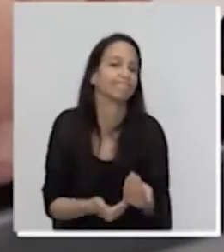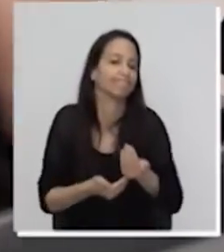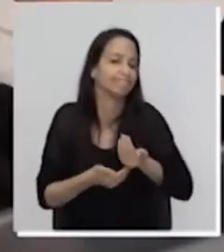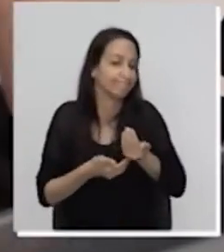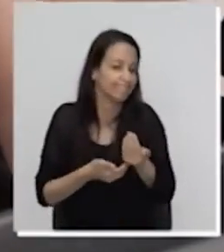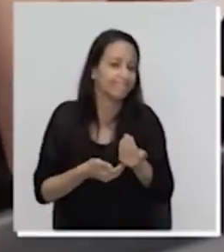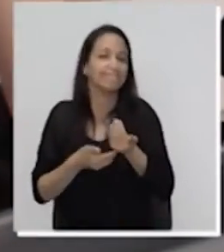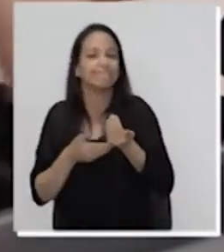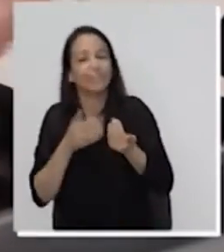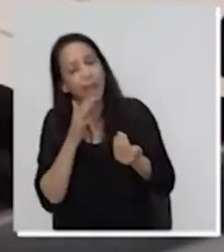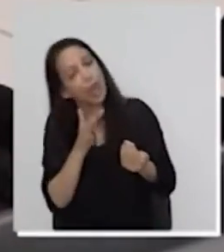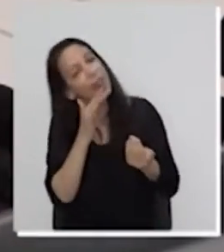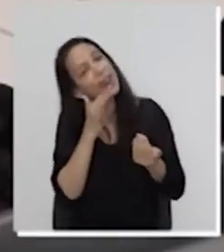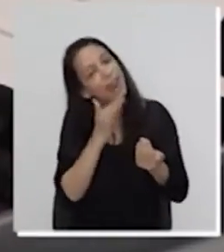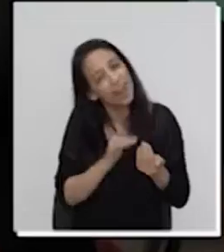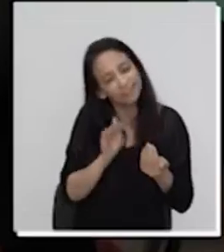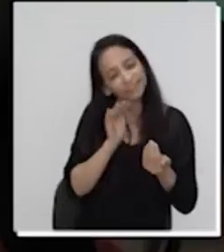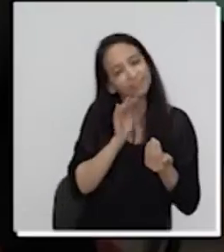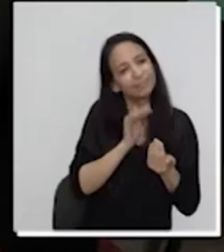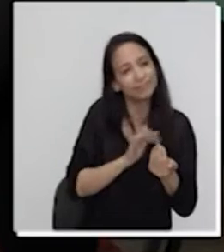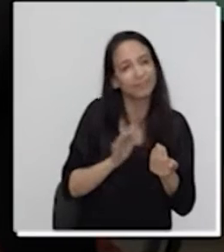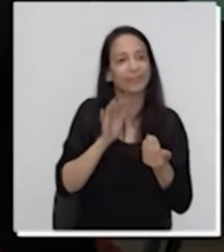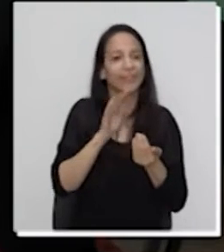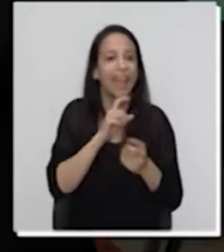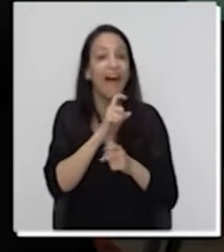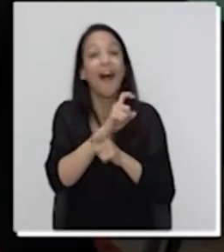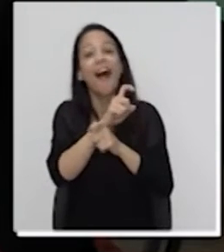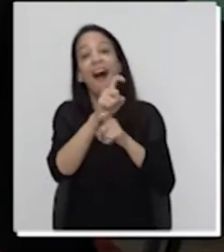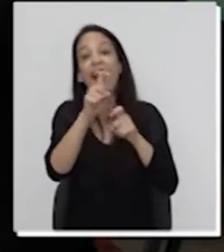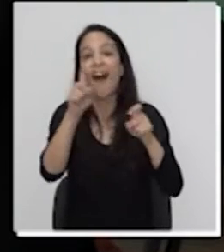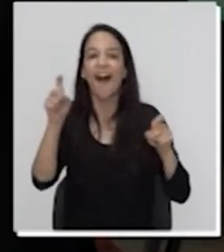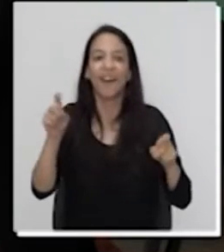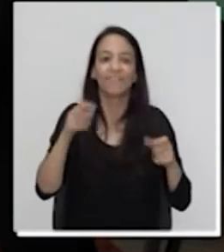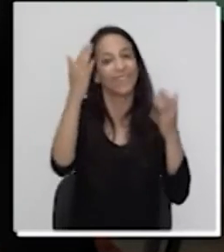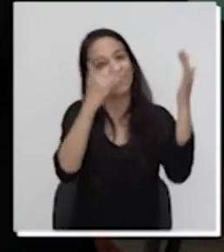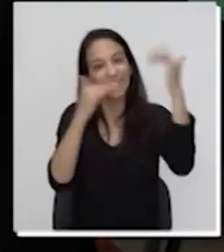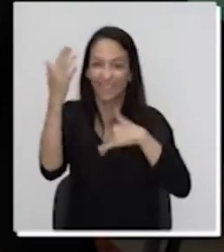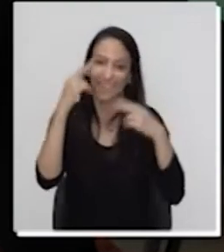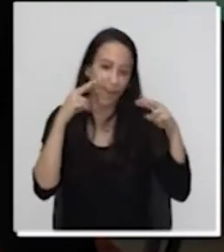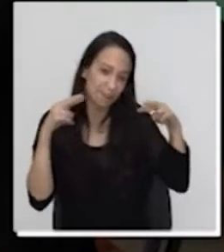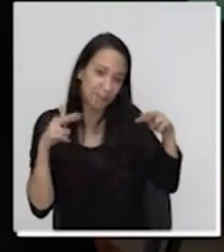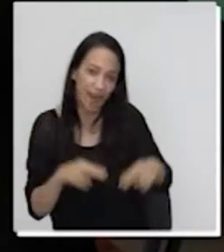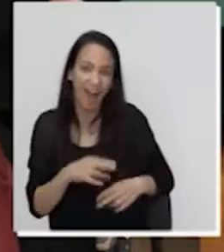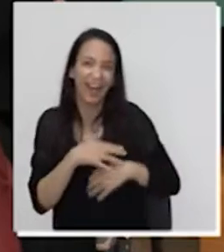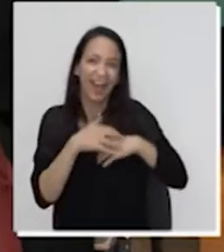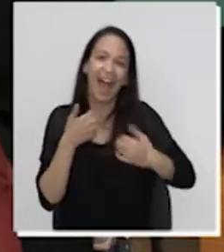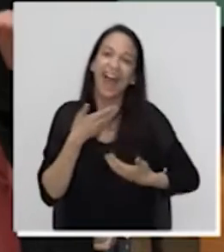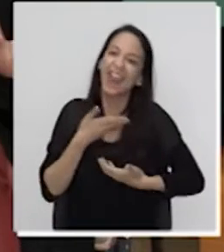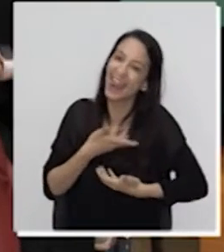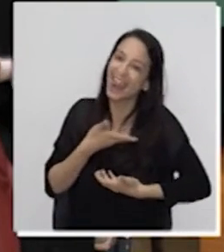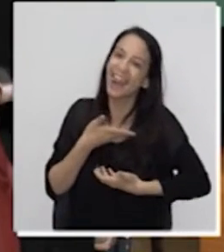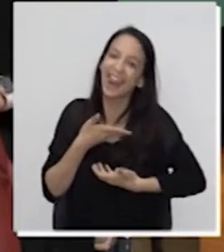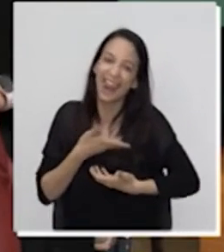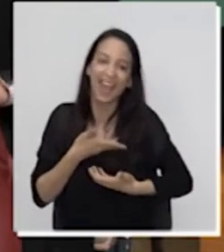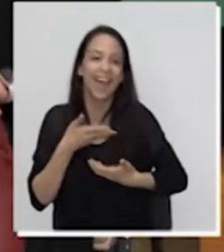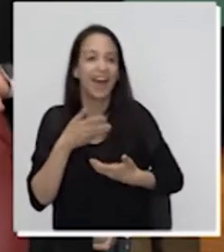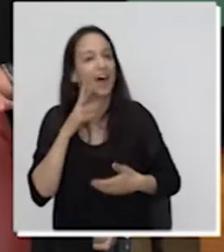cantar anunciei. Venham todos ver o gato que finalmente